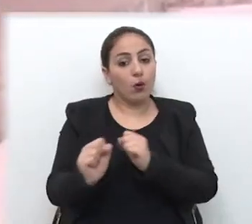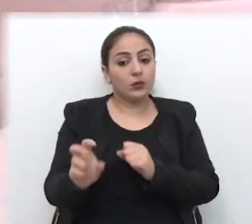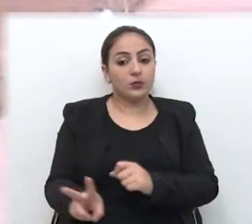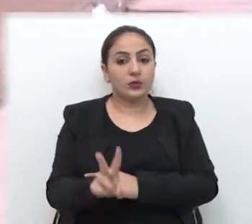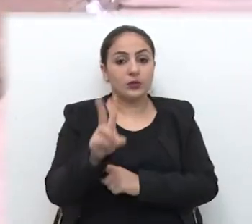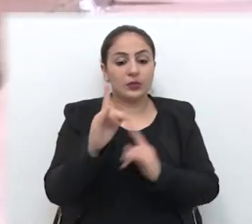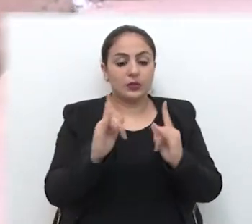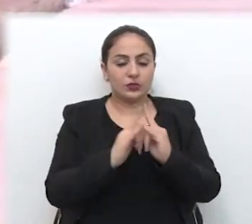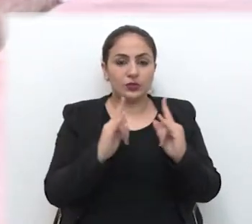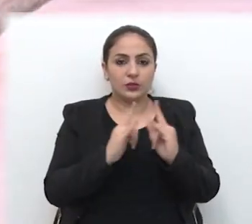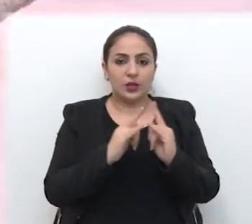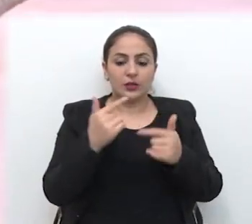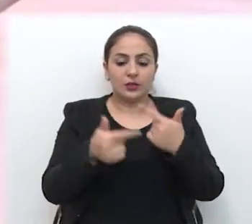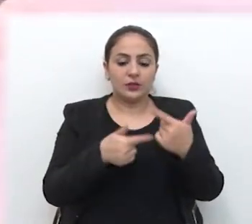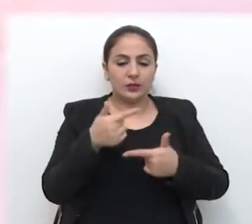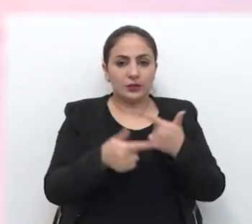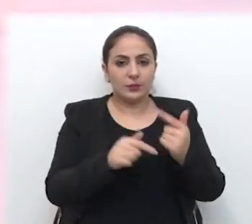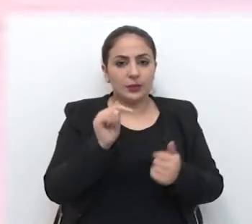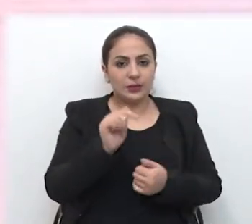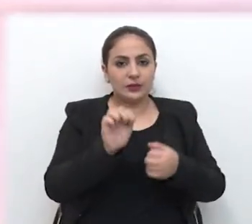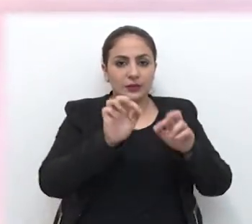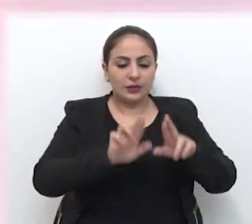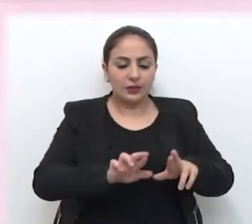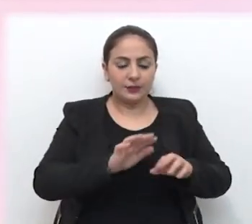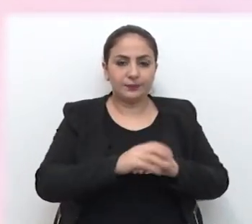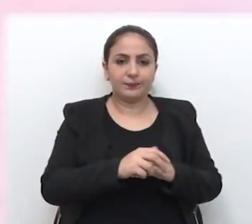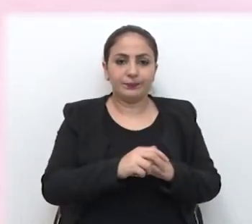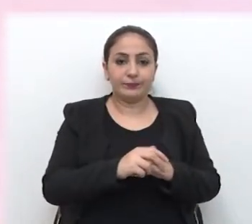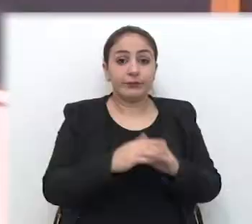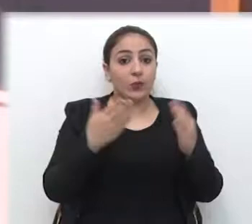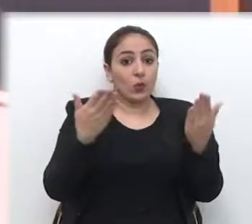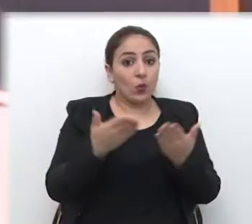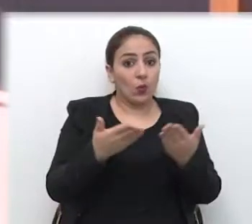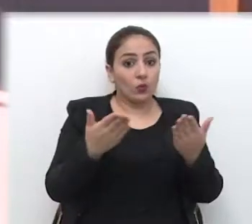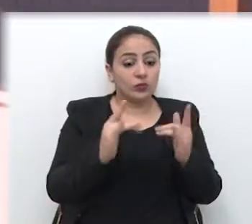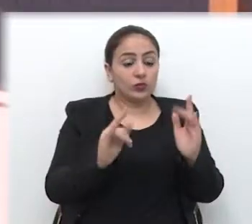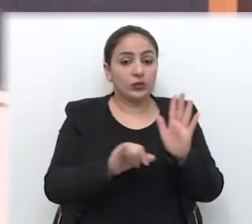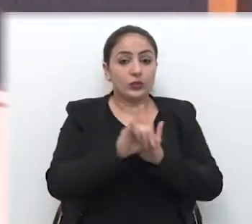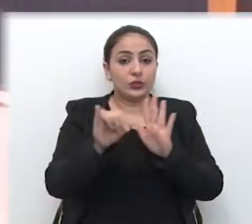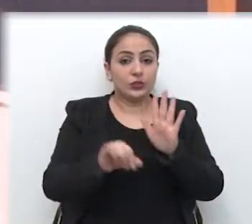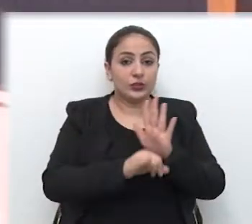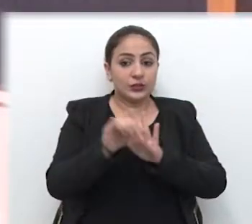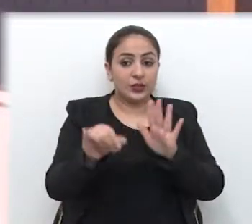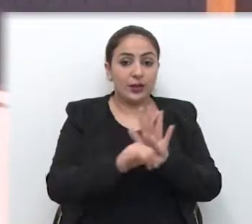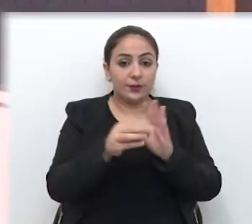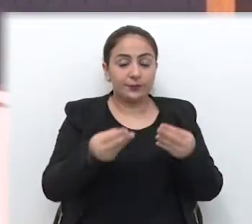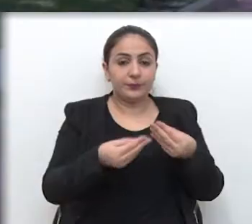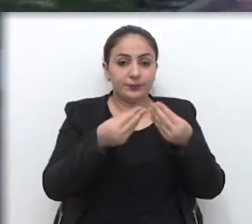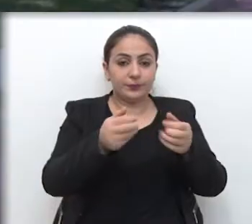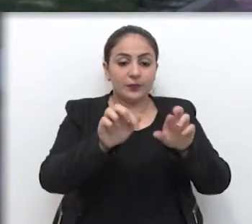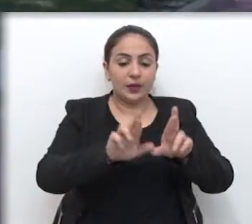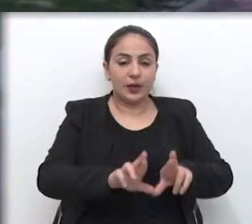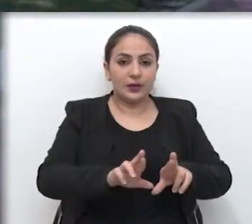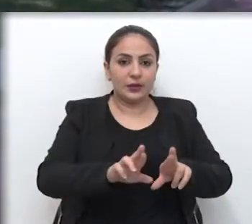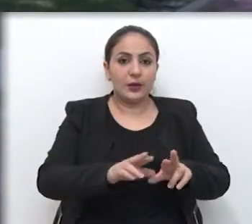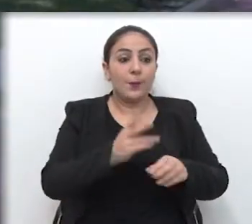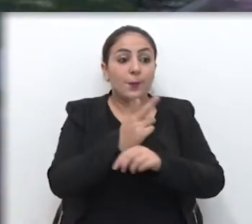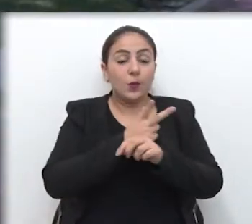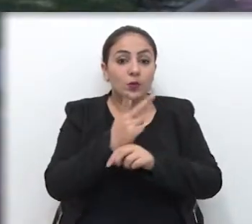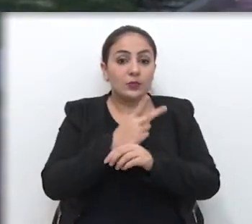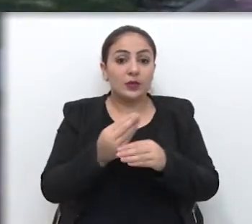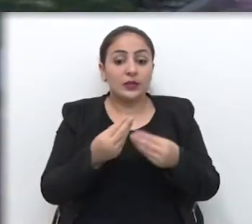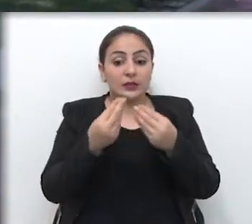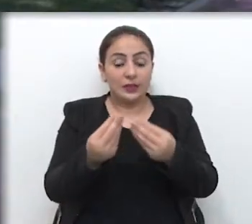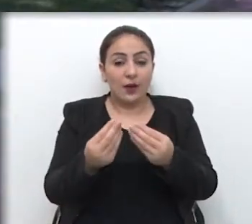valorizar as entidades que atuam neste segmento. Hoje, um edital de concessão busca ceder o